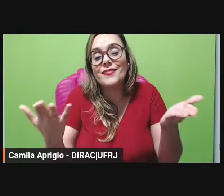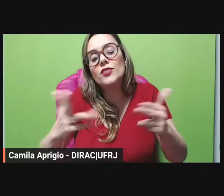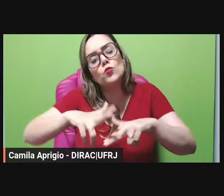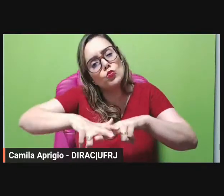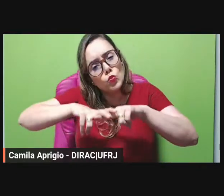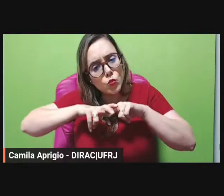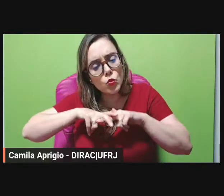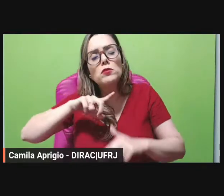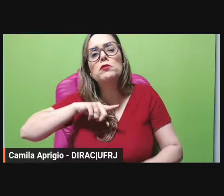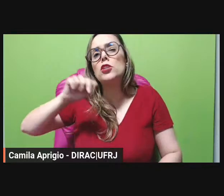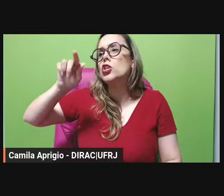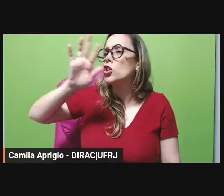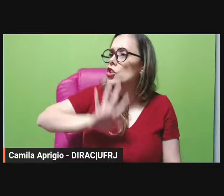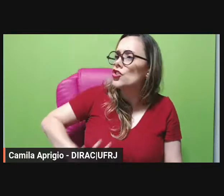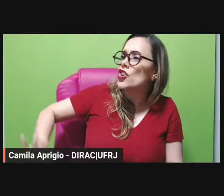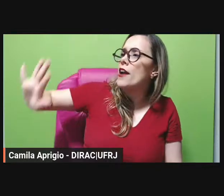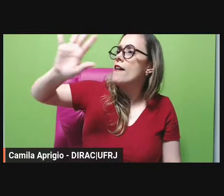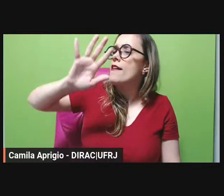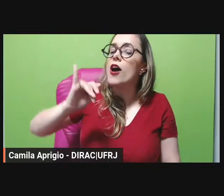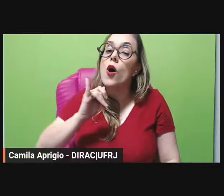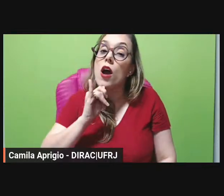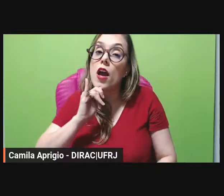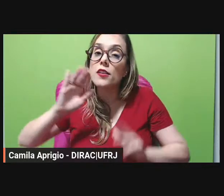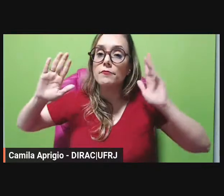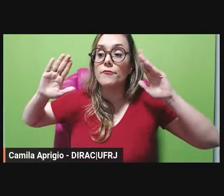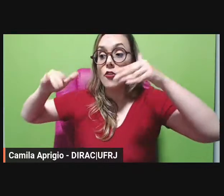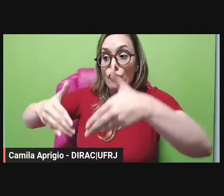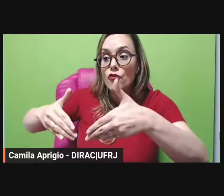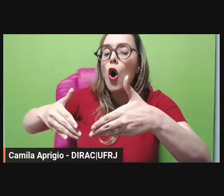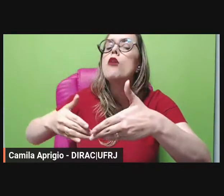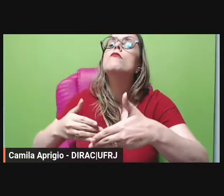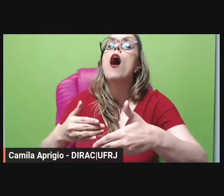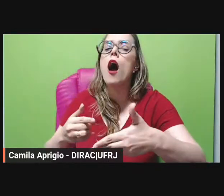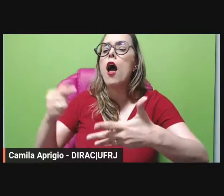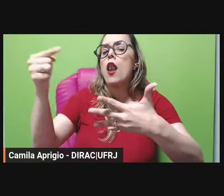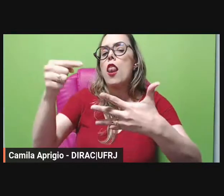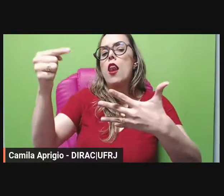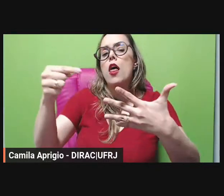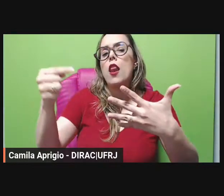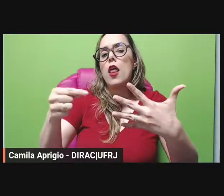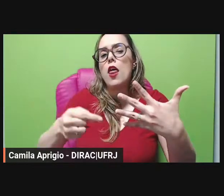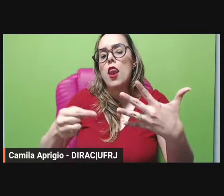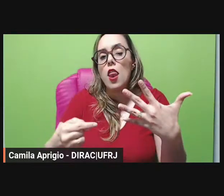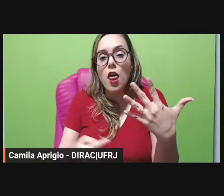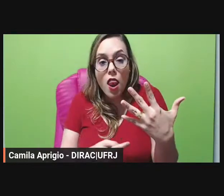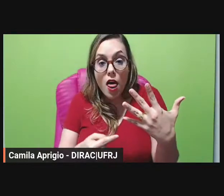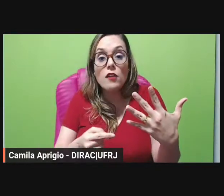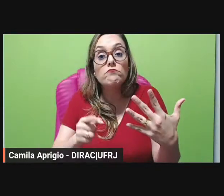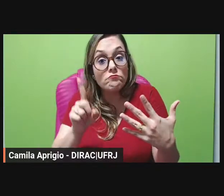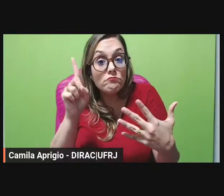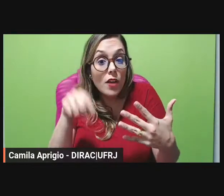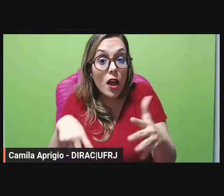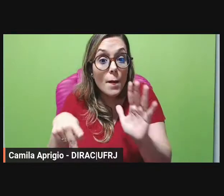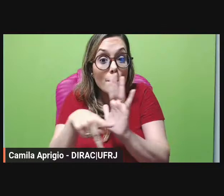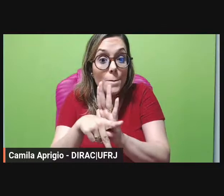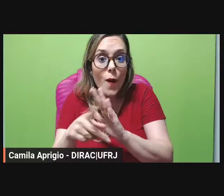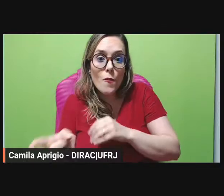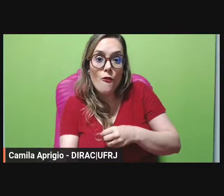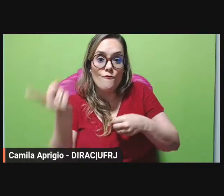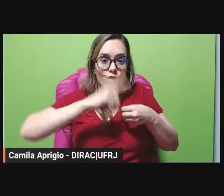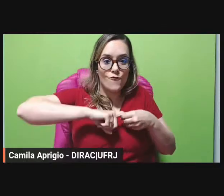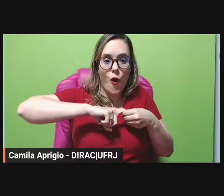pessoas especificam né usando exemplo retórico usa usa esse adjetivo